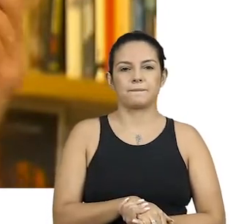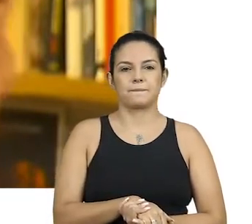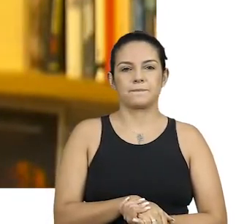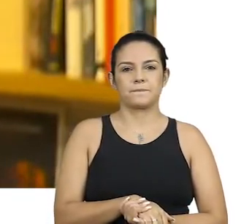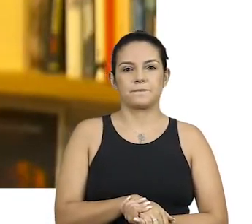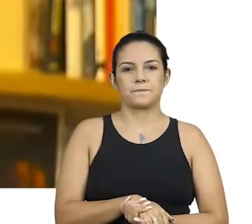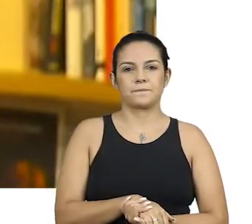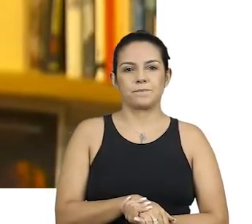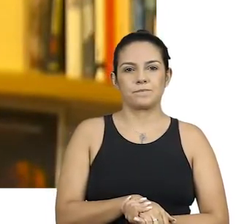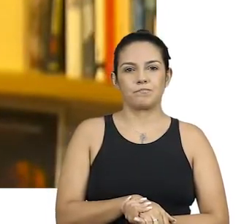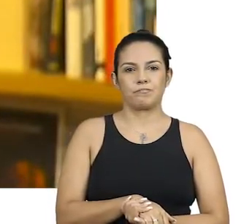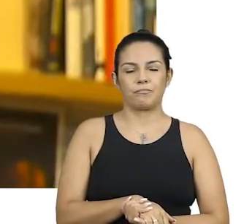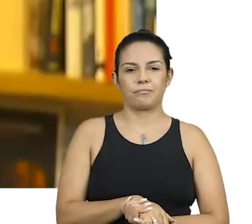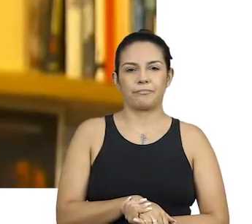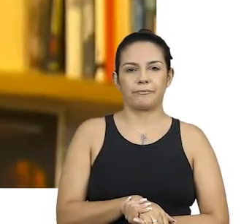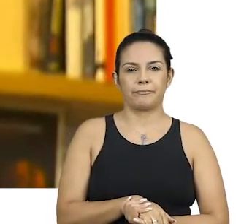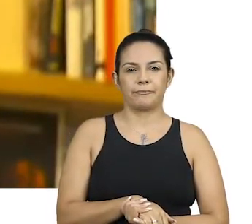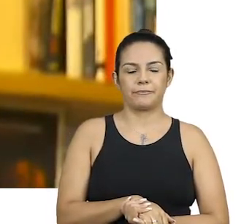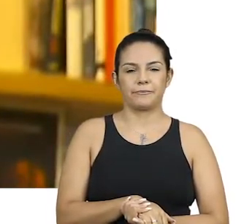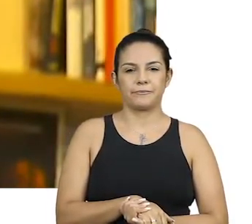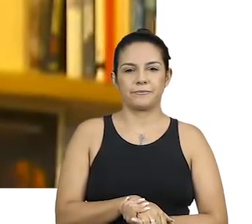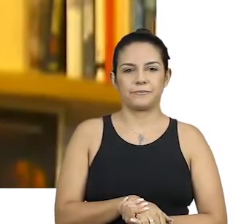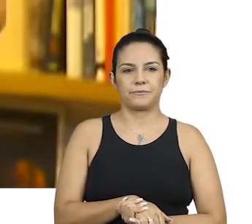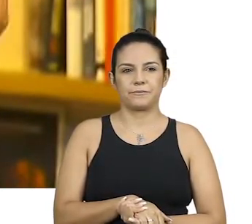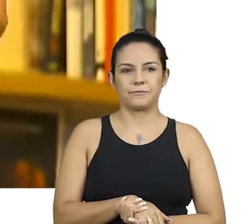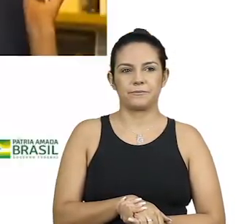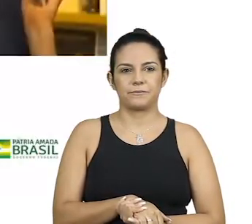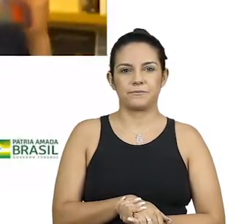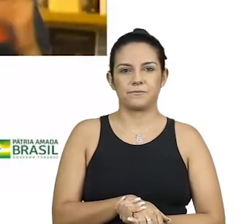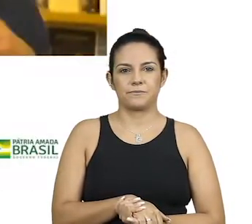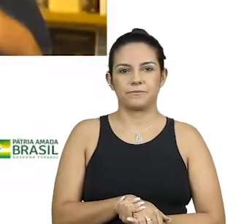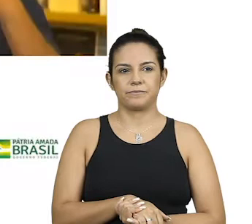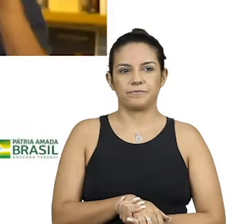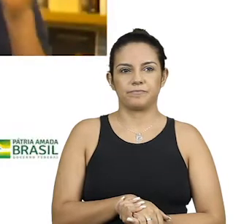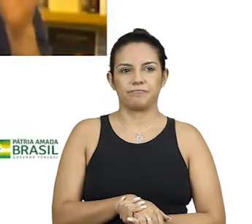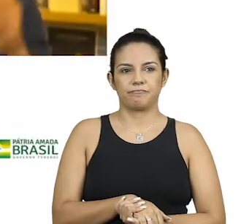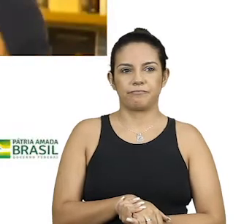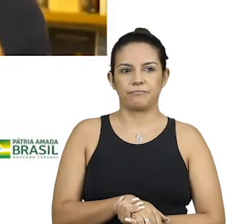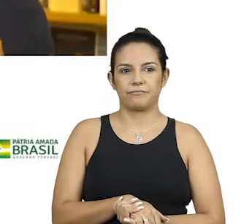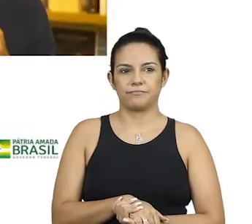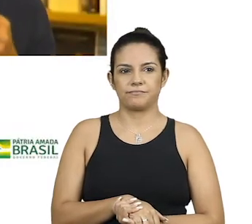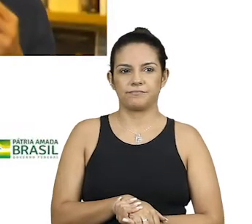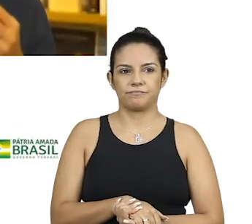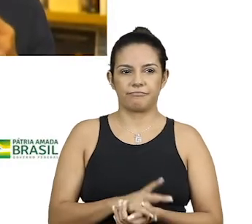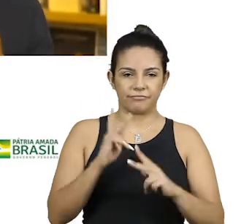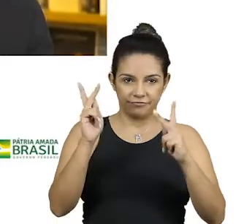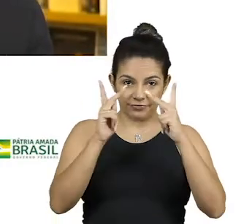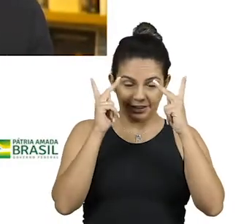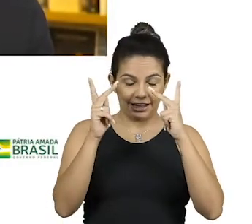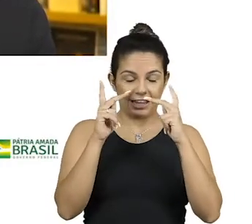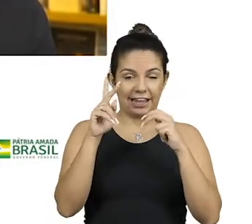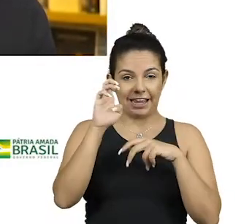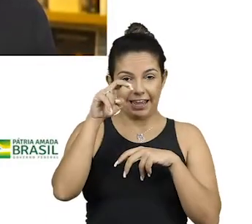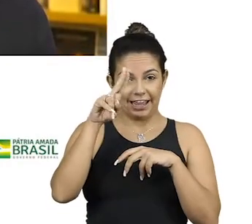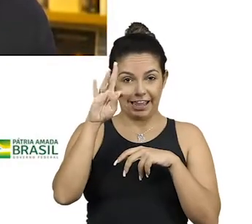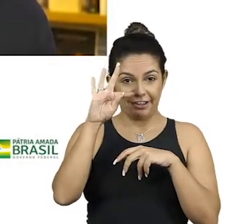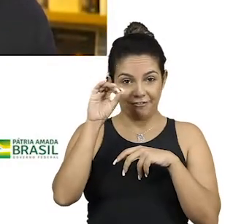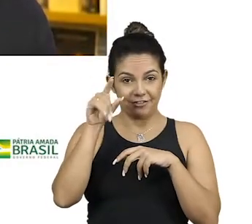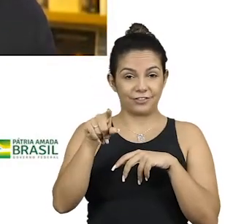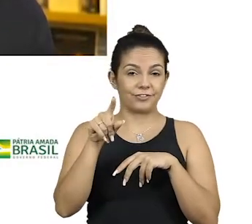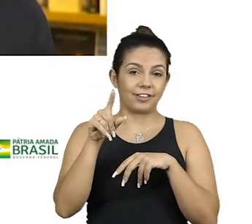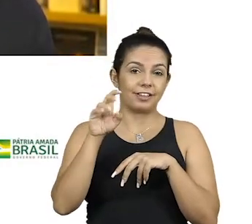Foi ao ar. Pronto, acabou. Evento é vento. É, é vento. Aí eu sempre